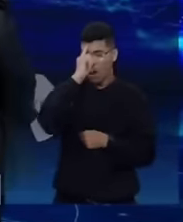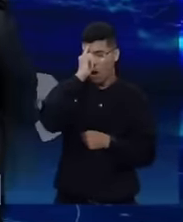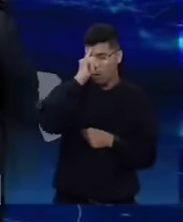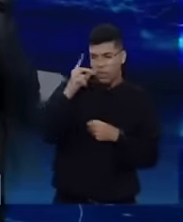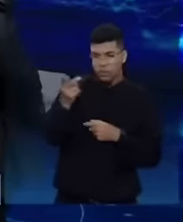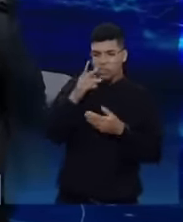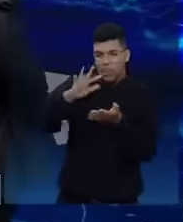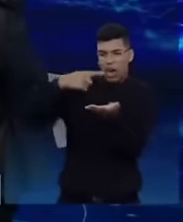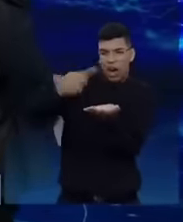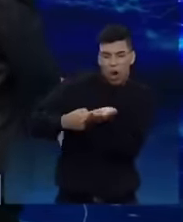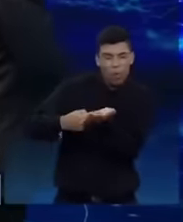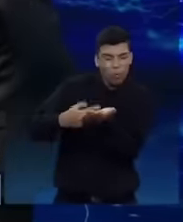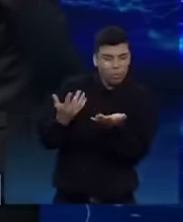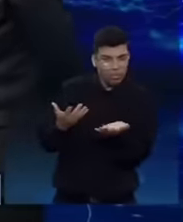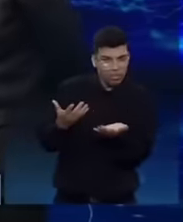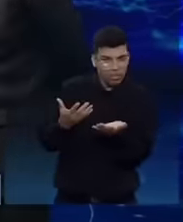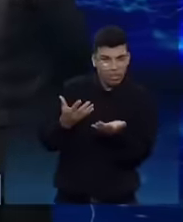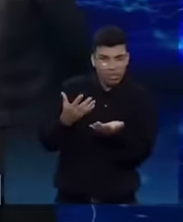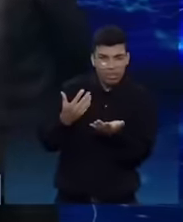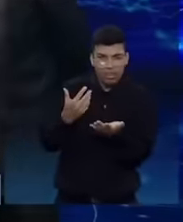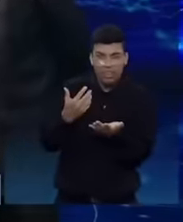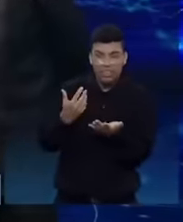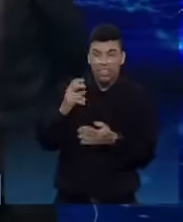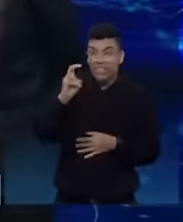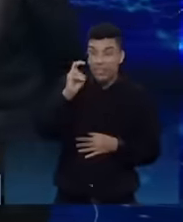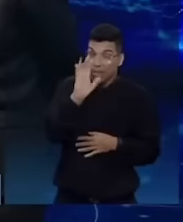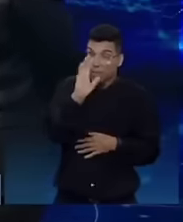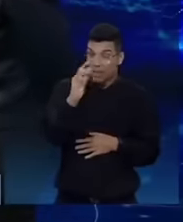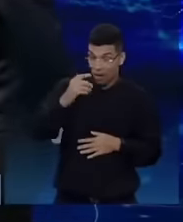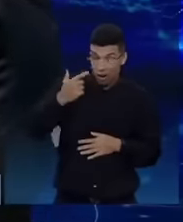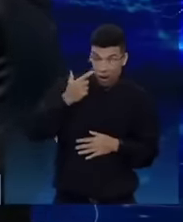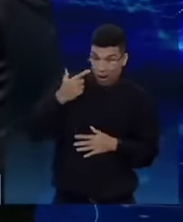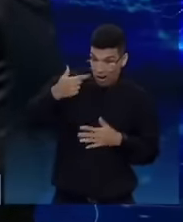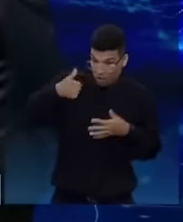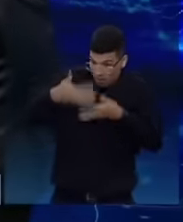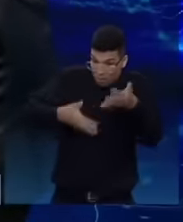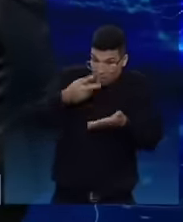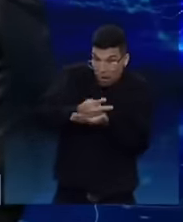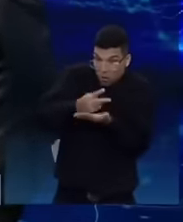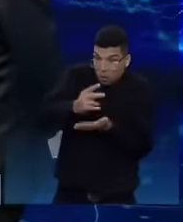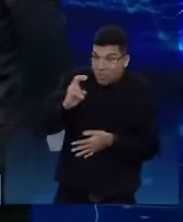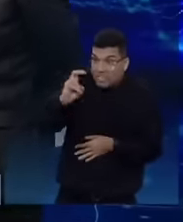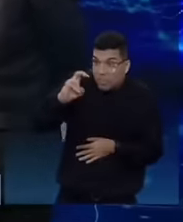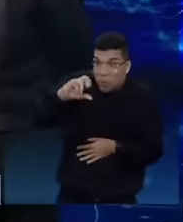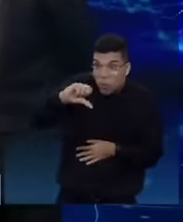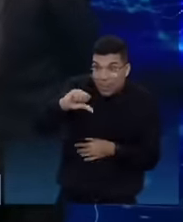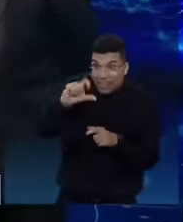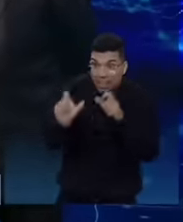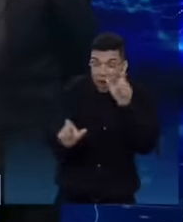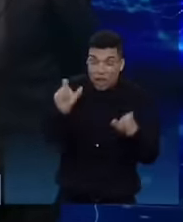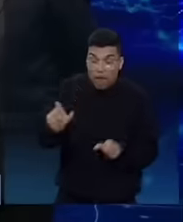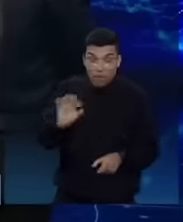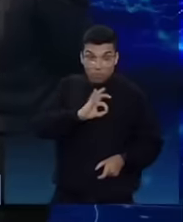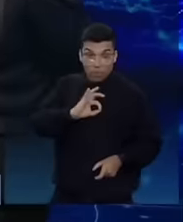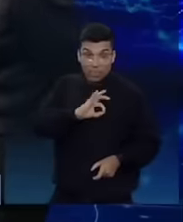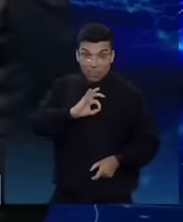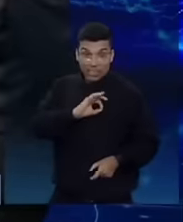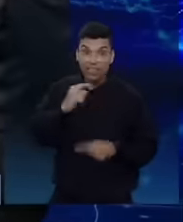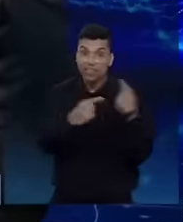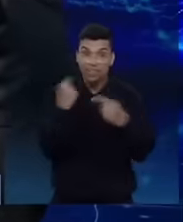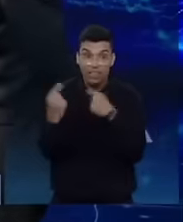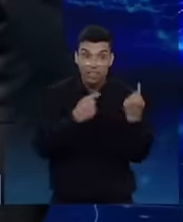Repito. Em 2006, 59 policiais assassinados em São Paulo. Teve que eu chegar em 2009,